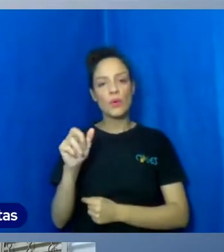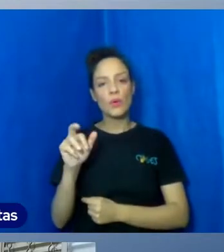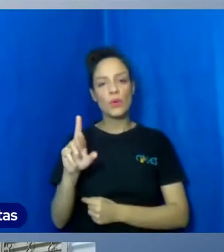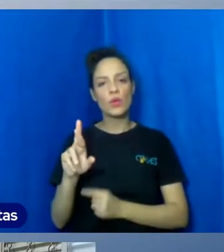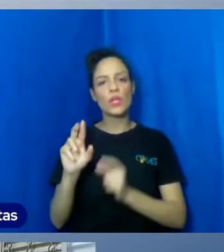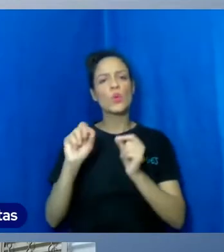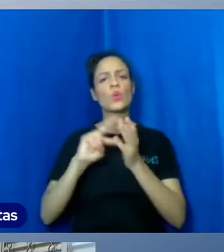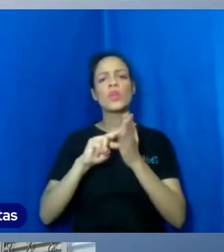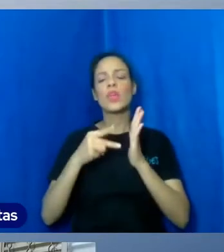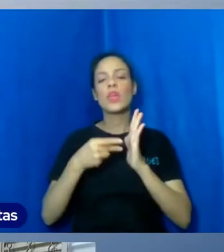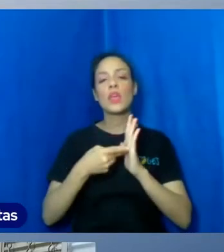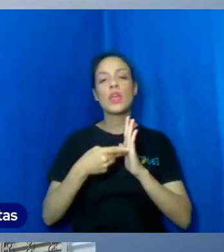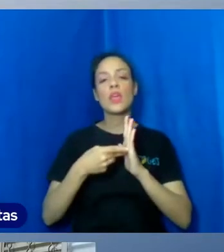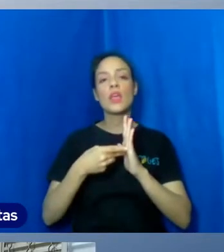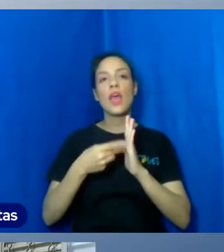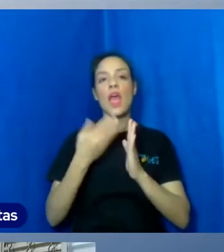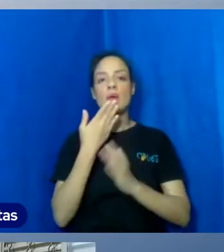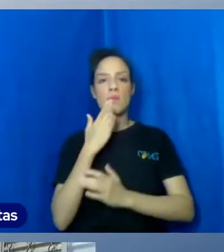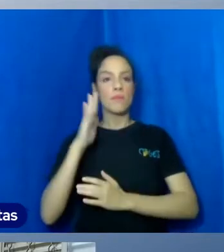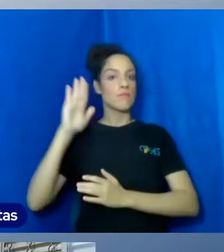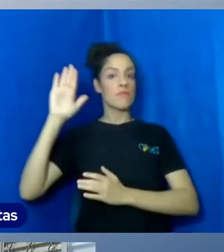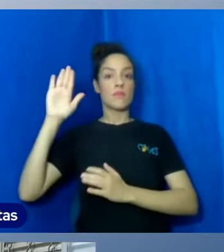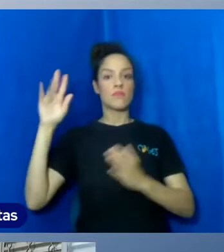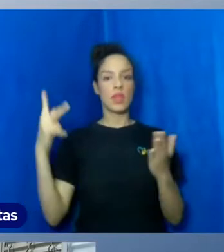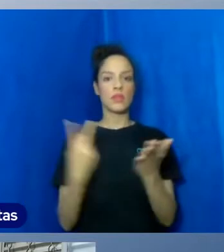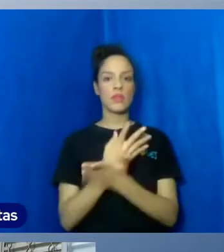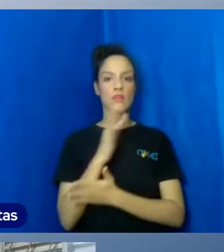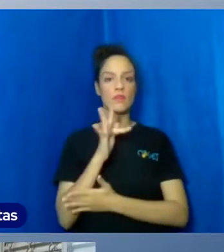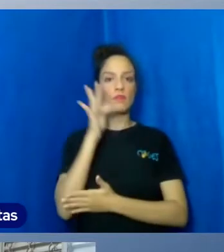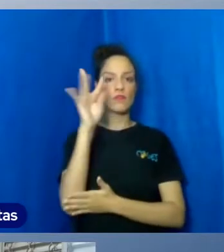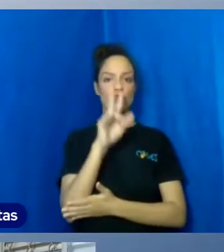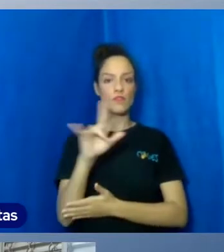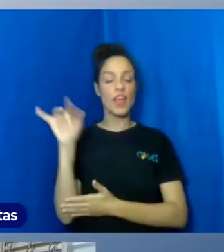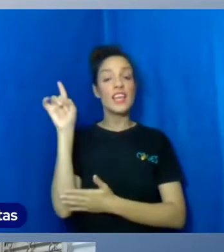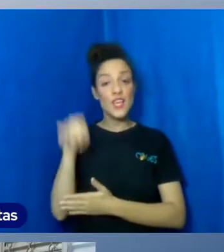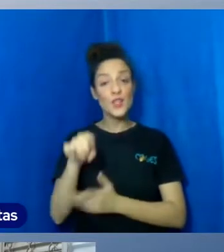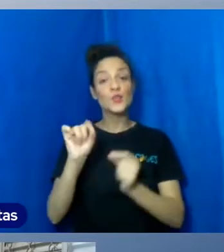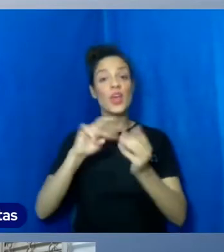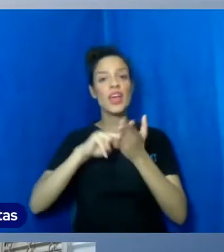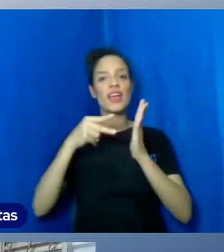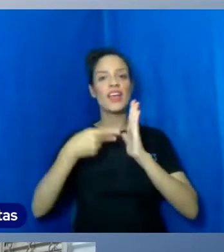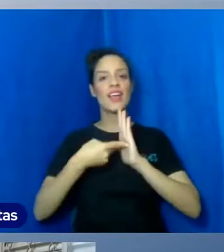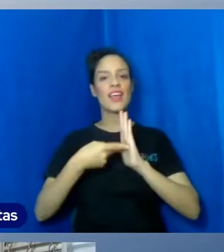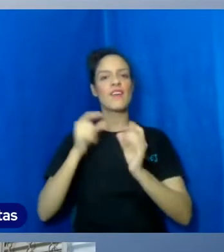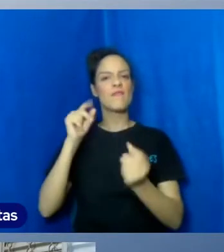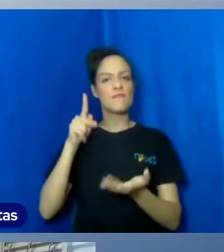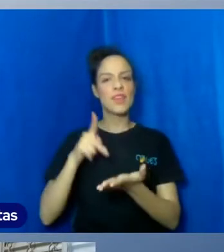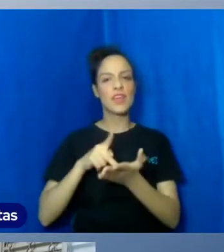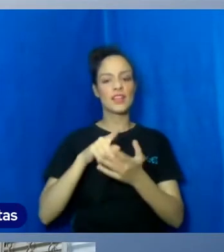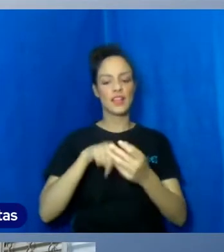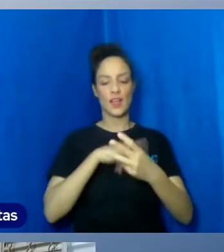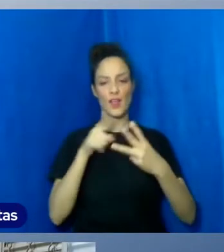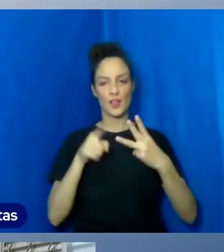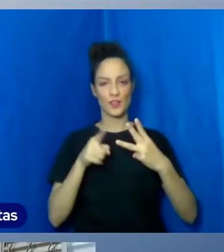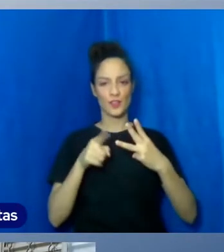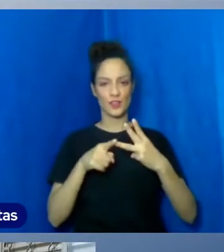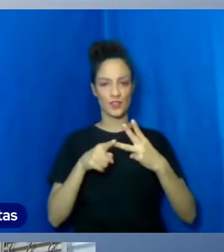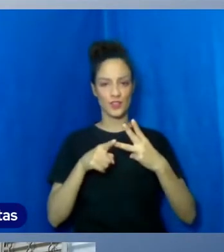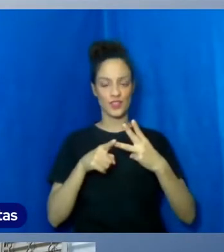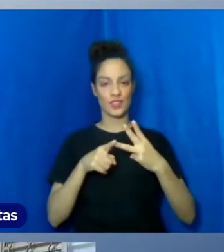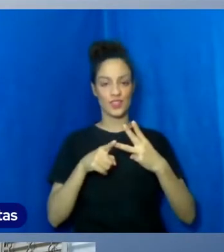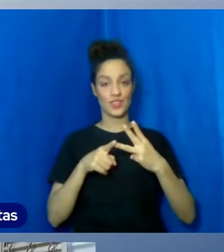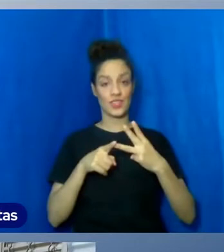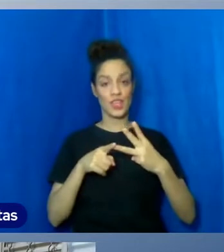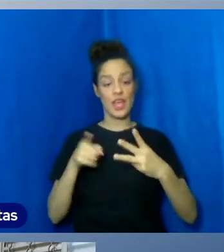virá, a promessa. Esse é o sentido de verdade para os judeus. Então, enquanto os romanos